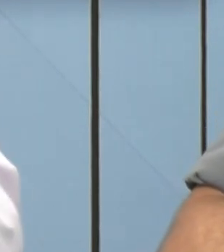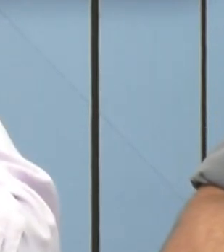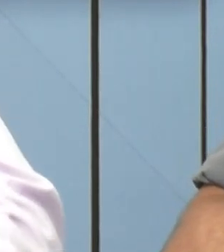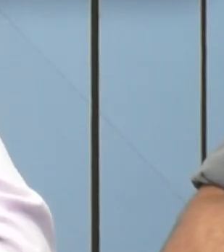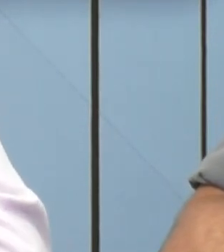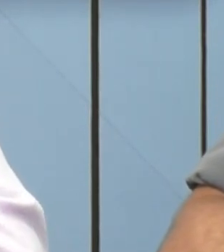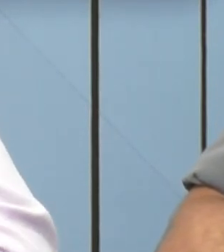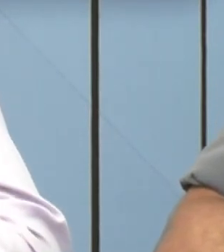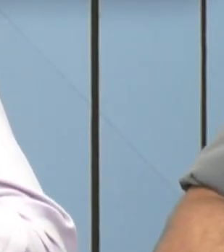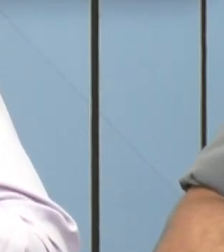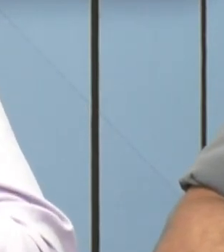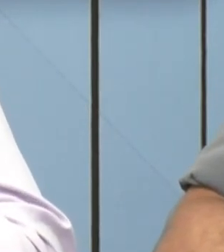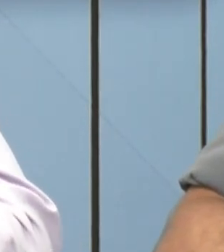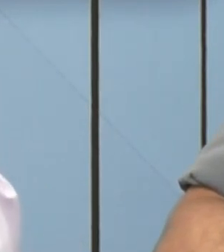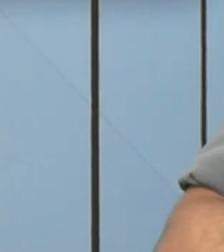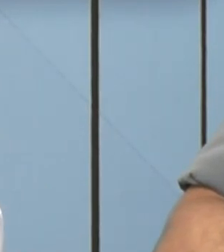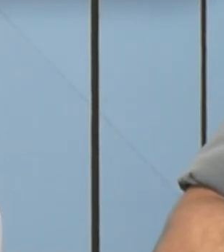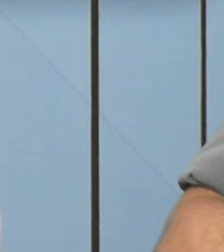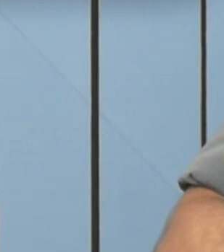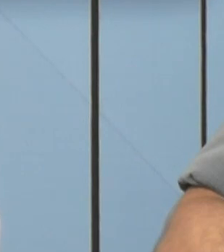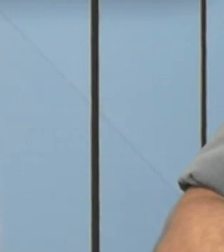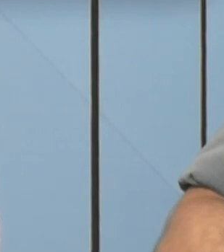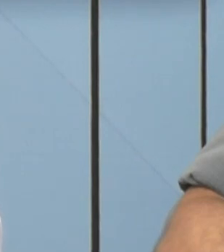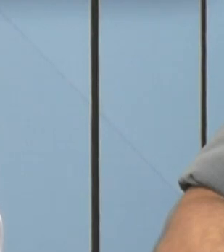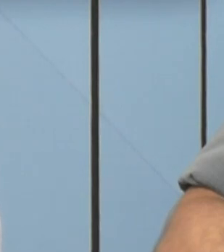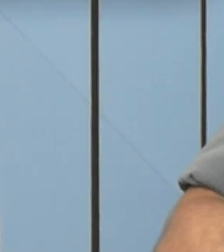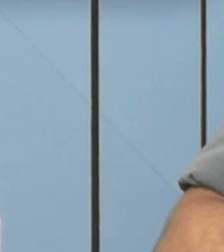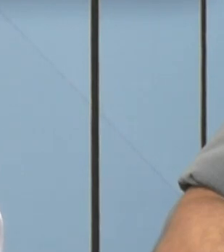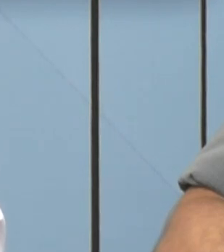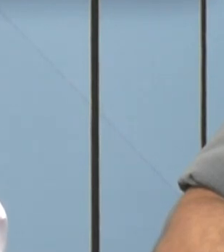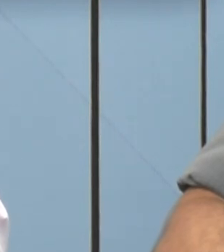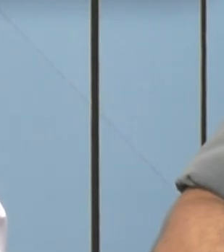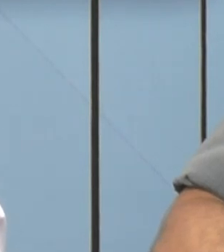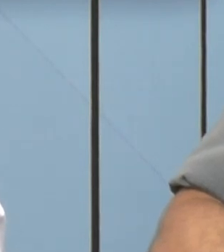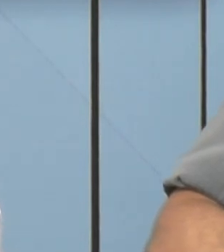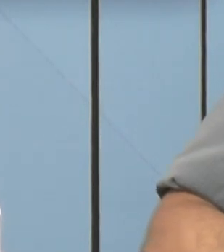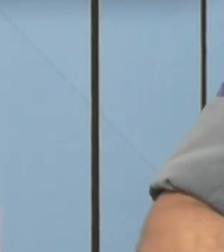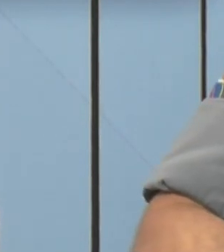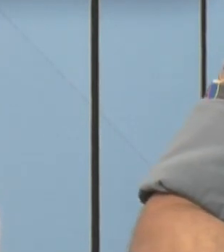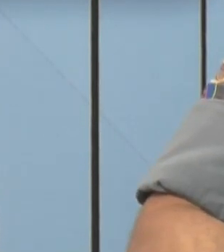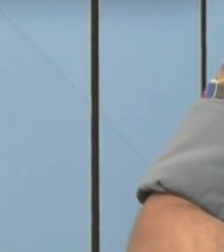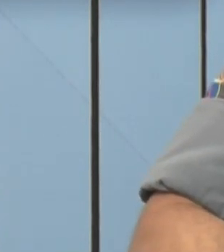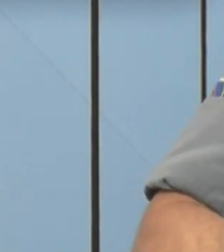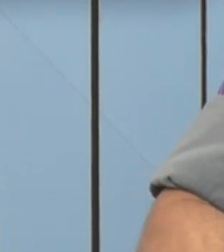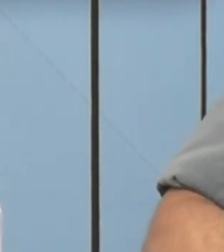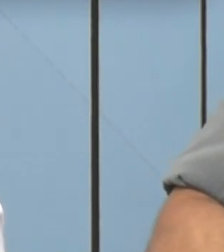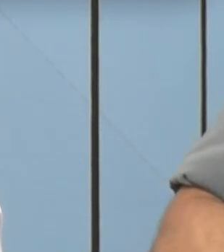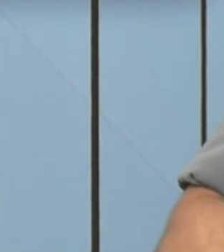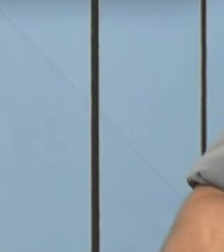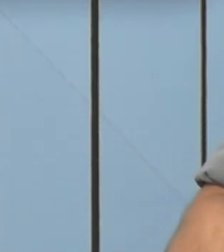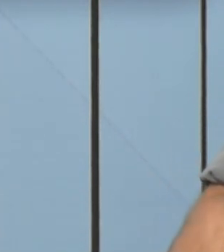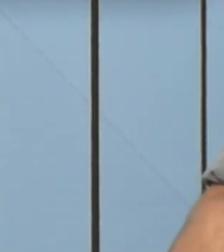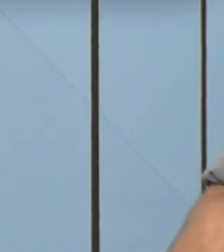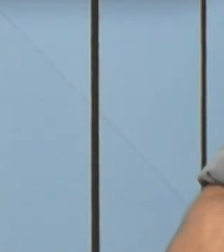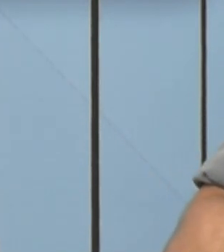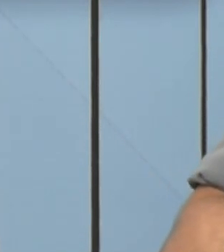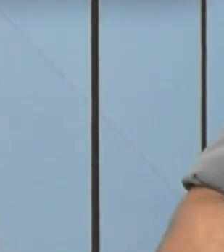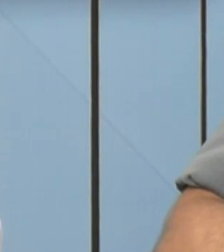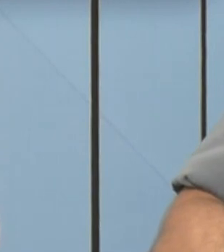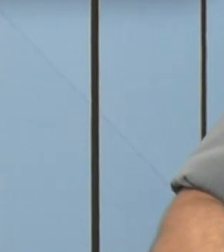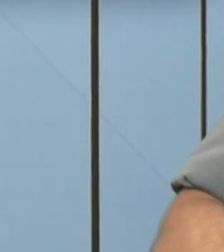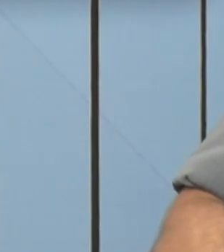e eu tenho que fazer a minha parte então as autoridades falam a parte dela a imprensa também tem um papel fundamental de fazer a parte